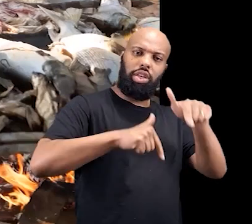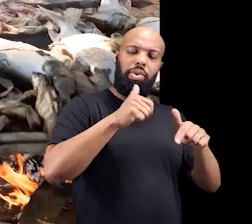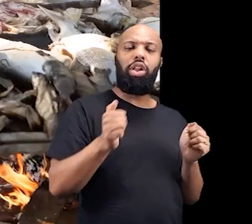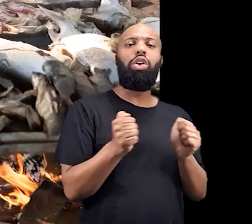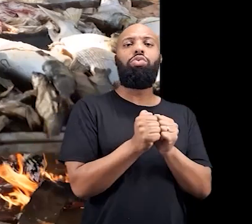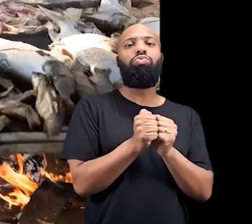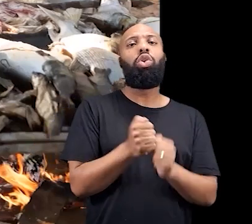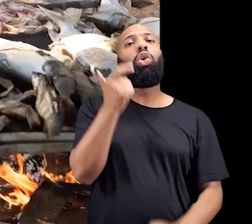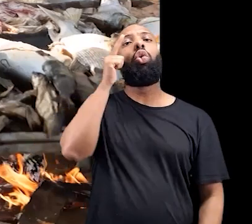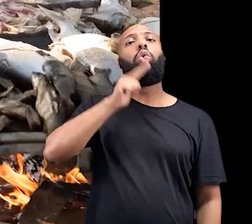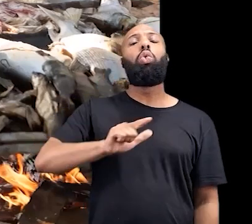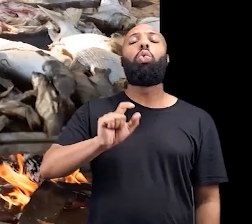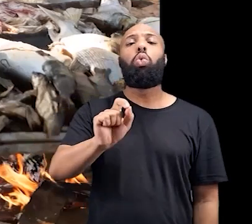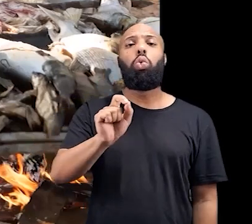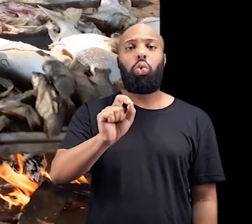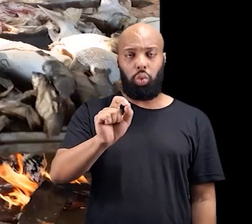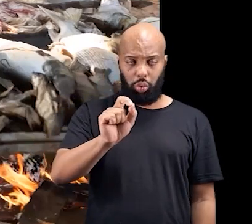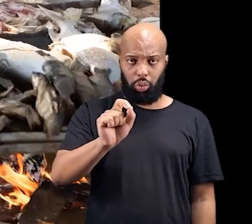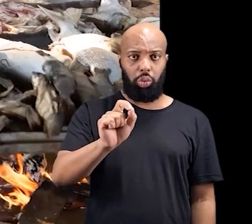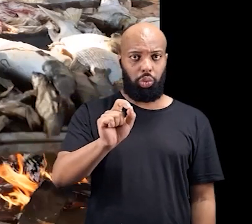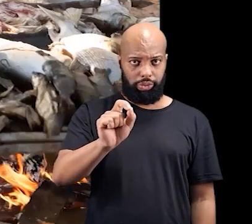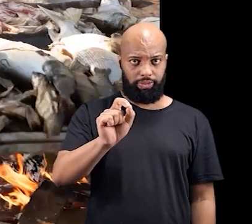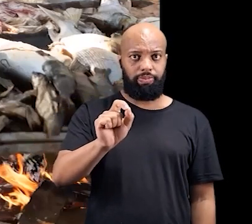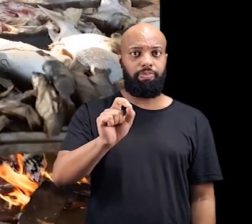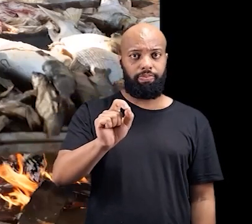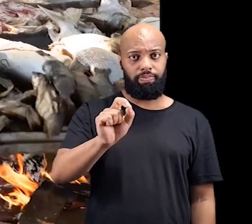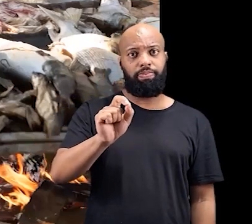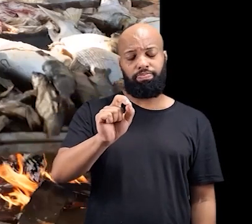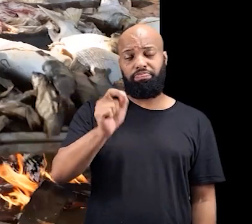E aí todos trabalham para que todos possam